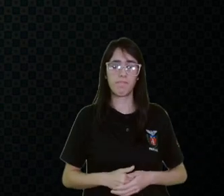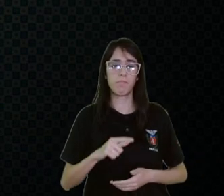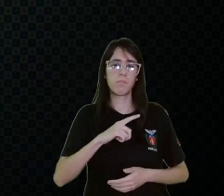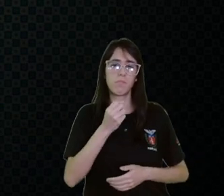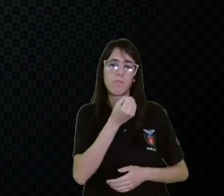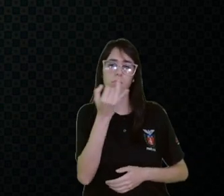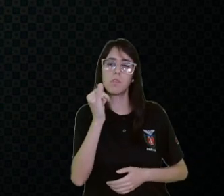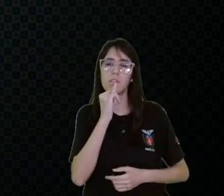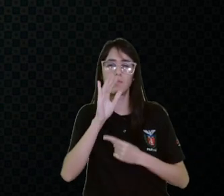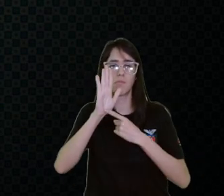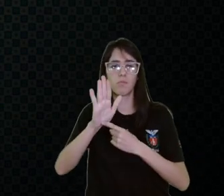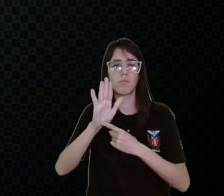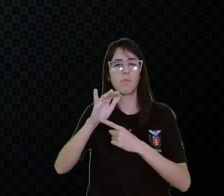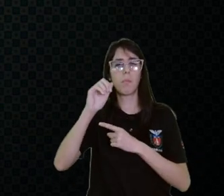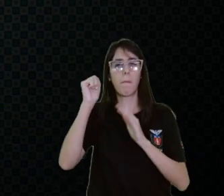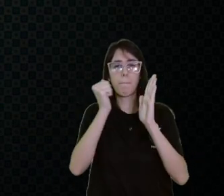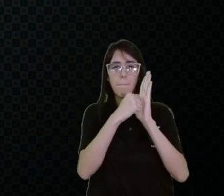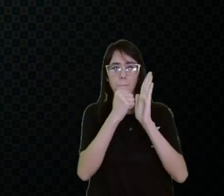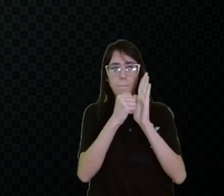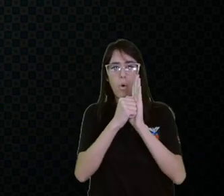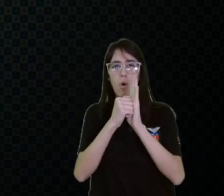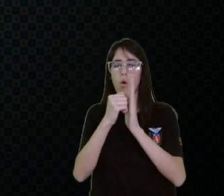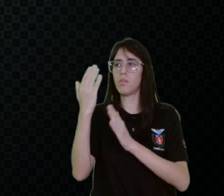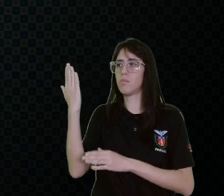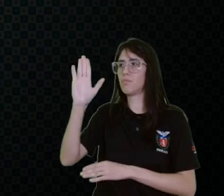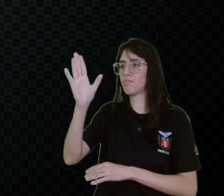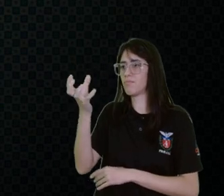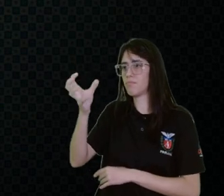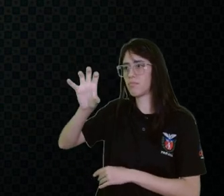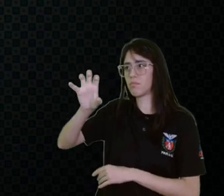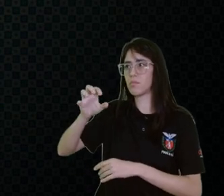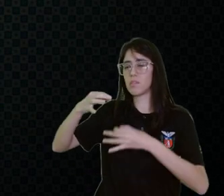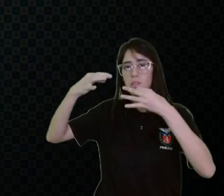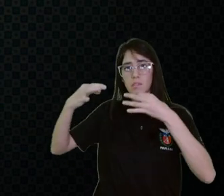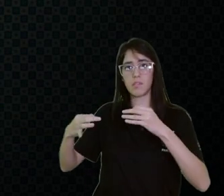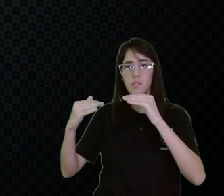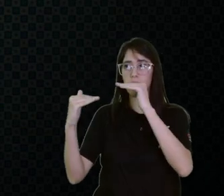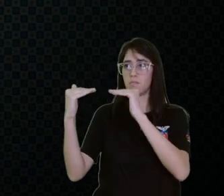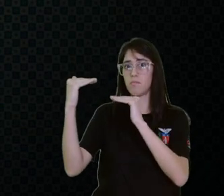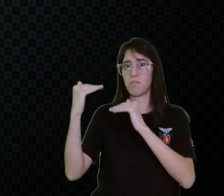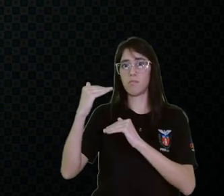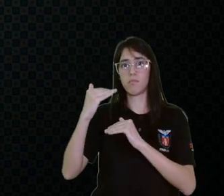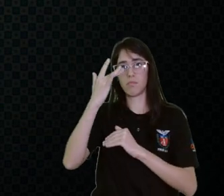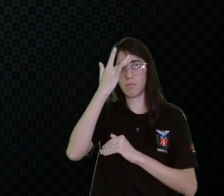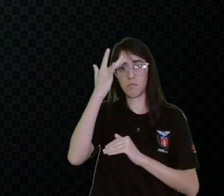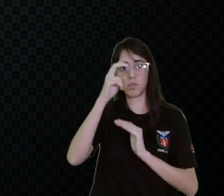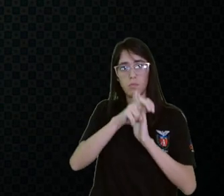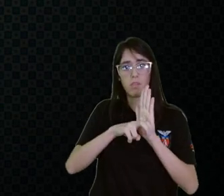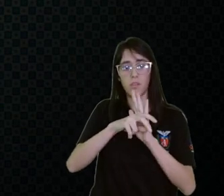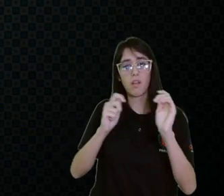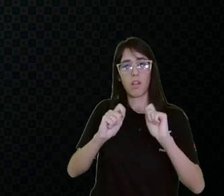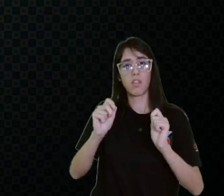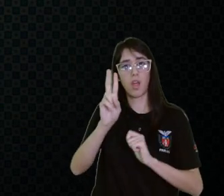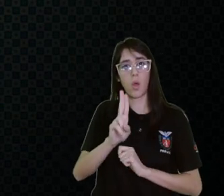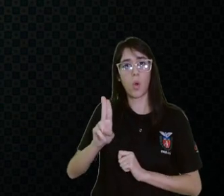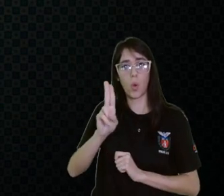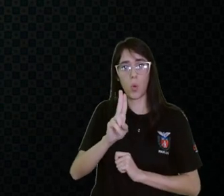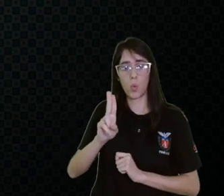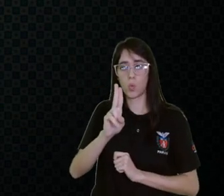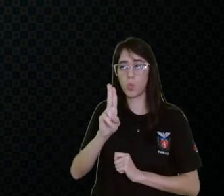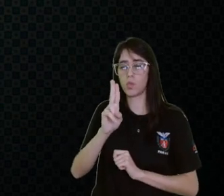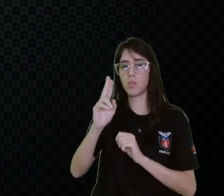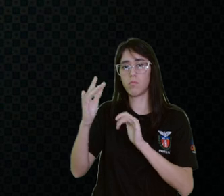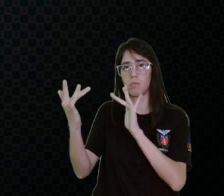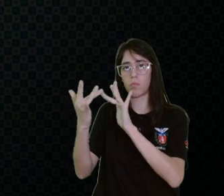exemplos aqui de fechamento de porta, de maçaneta, a gente precisa de alavanca para que se essa pessoa não faz pronossupinação,